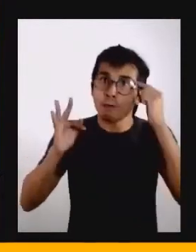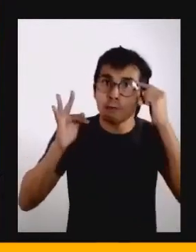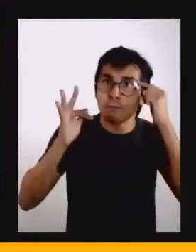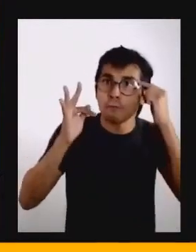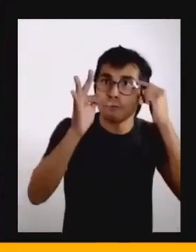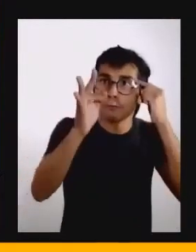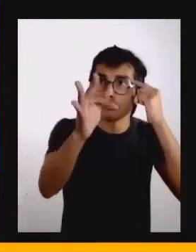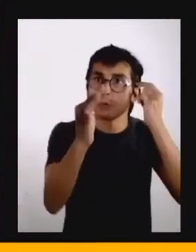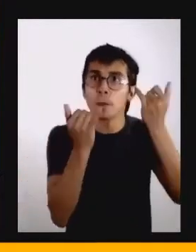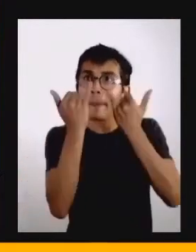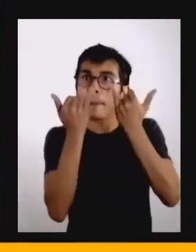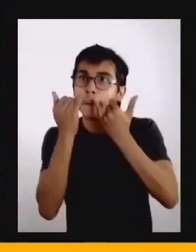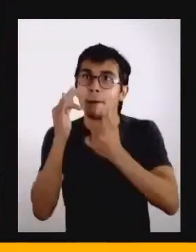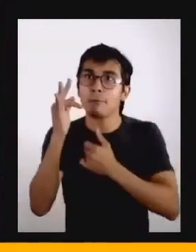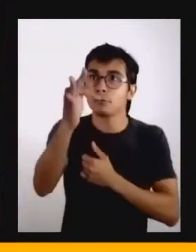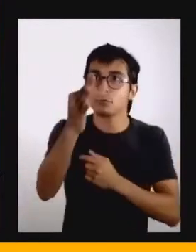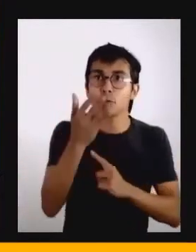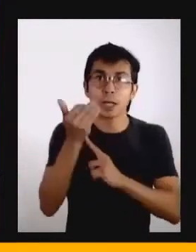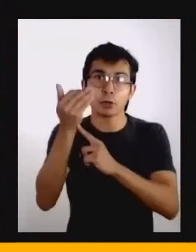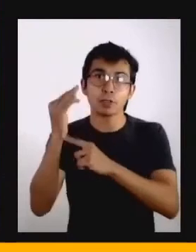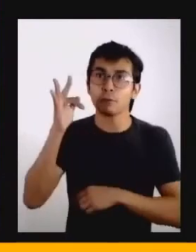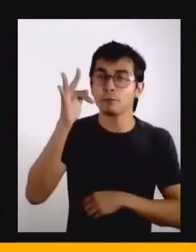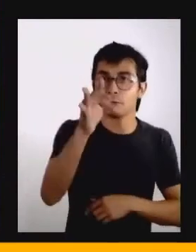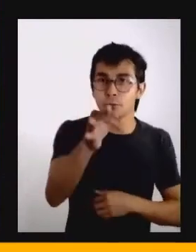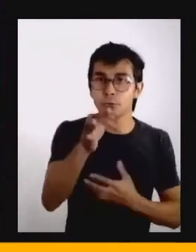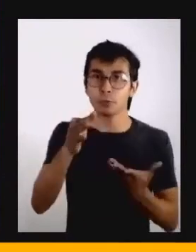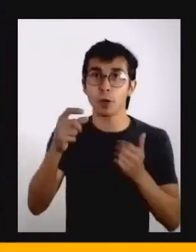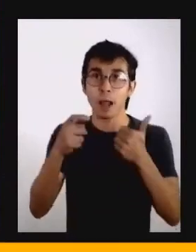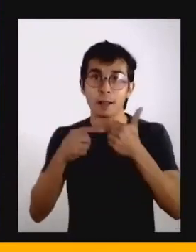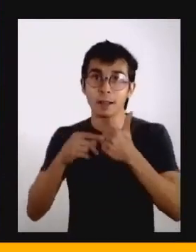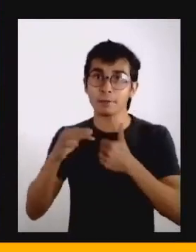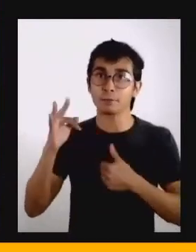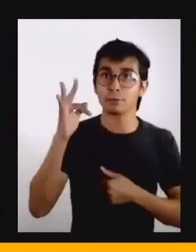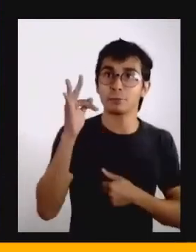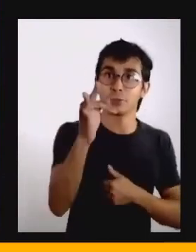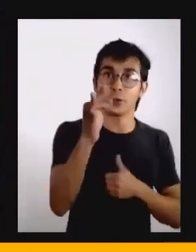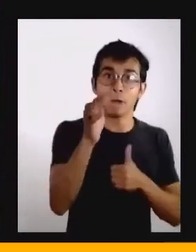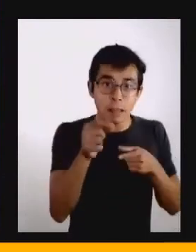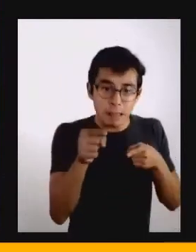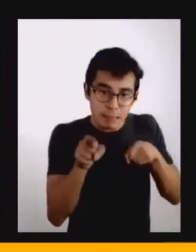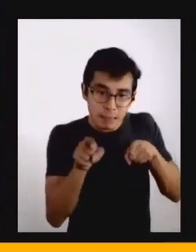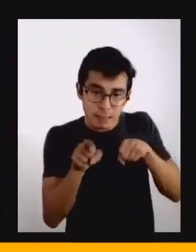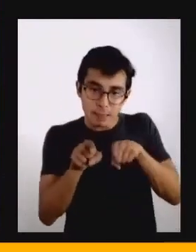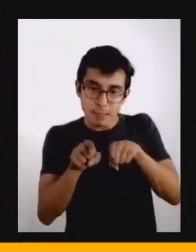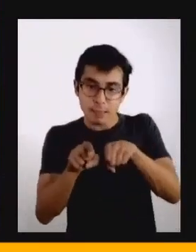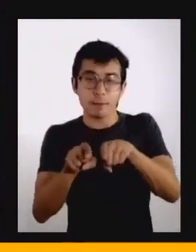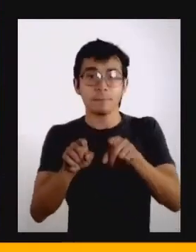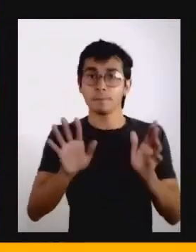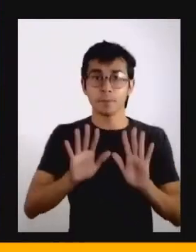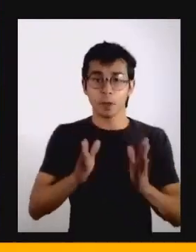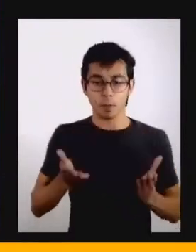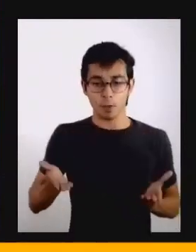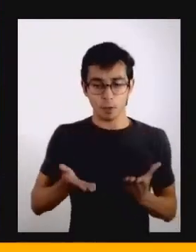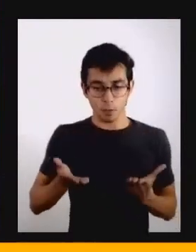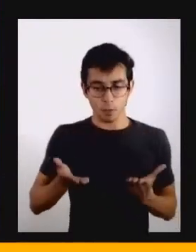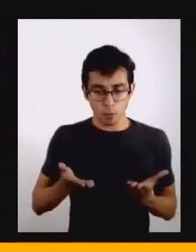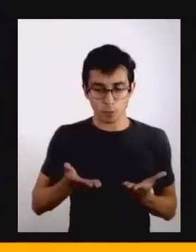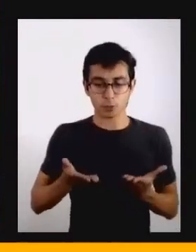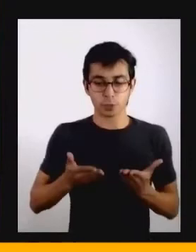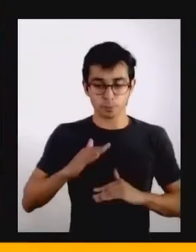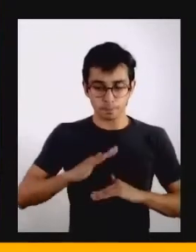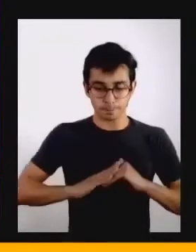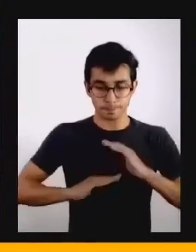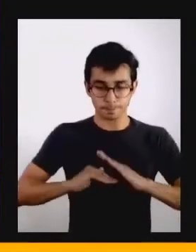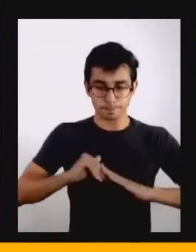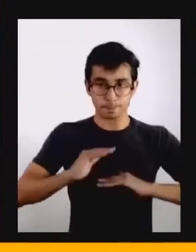da próxima tecnologia, do próximo hype para tentar acompanhá-lo, mas sim assumir essa responsabilidade de construir no agora o que a gente